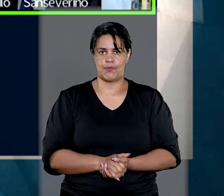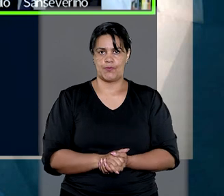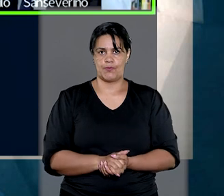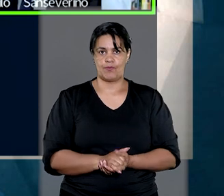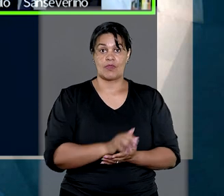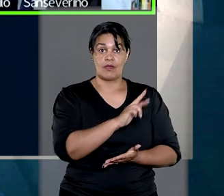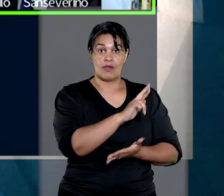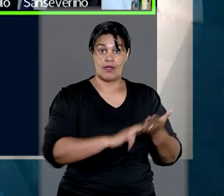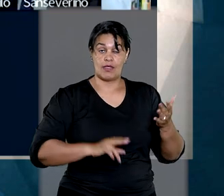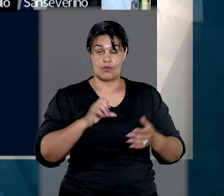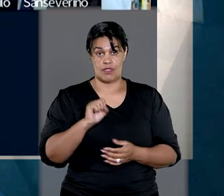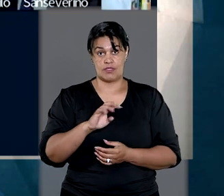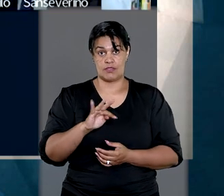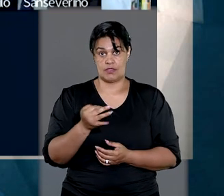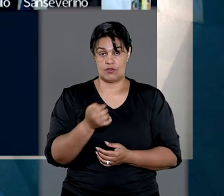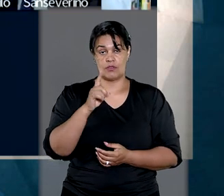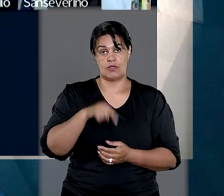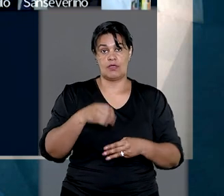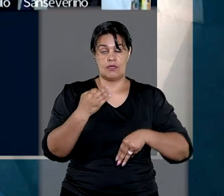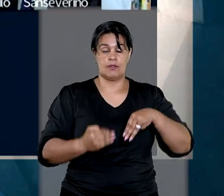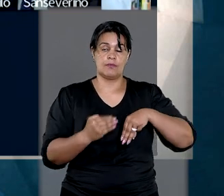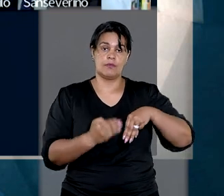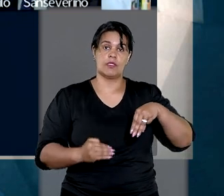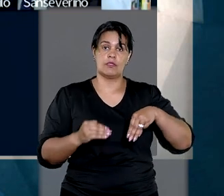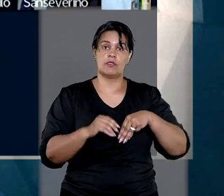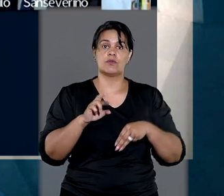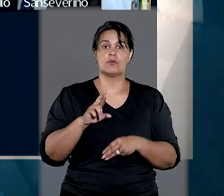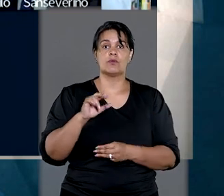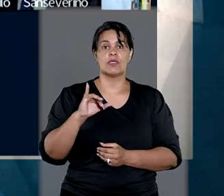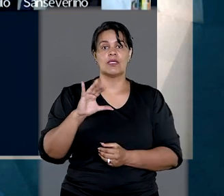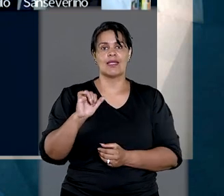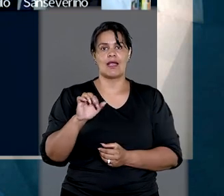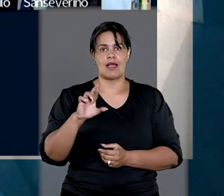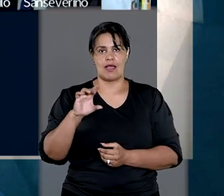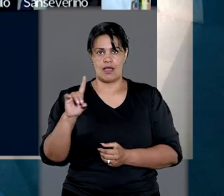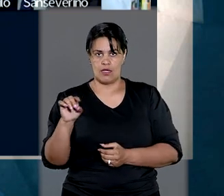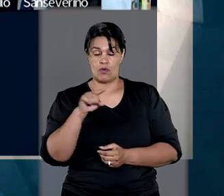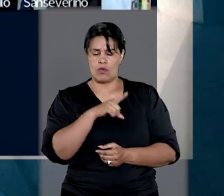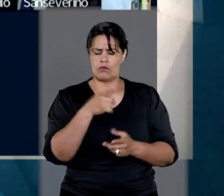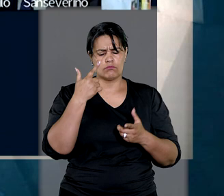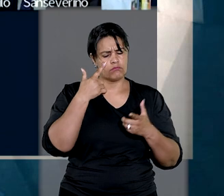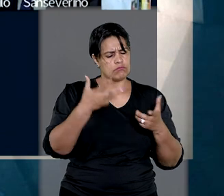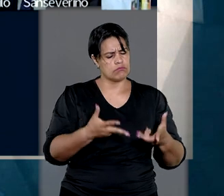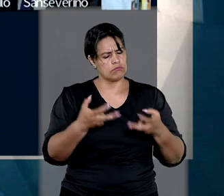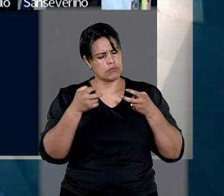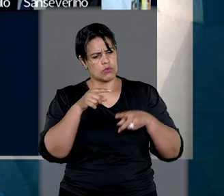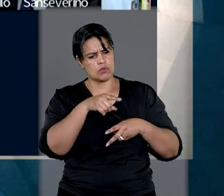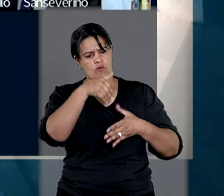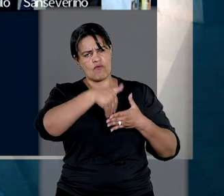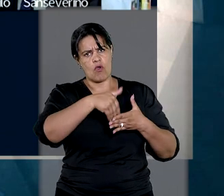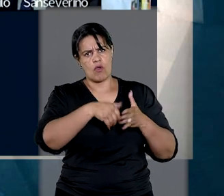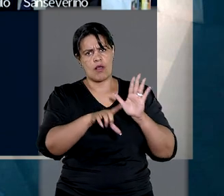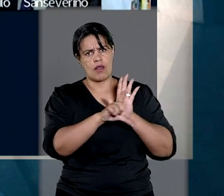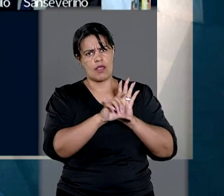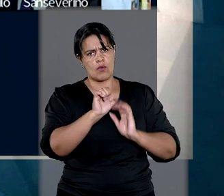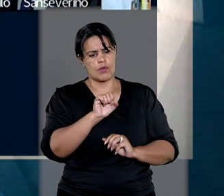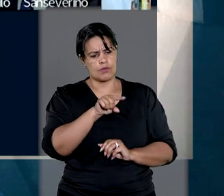no STJ foi do ministro Ricardo Vilas Boas Cueva, que observou no voto que o artigo 5º da Lei nº